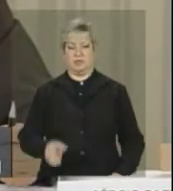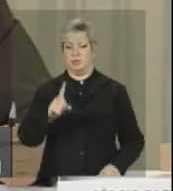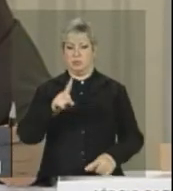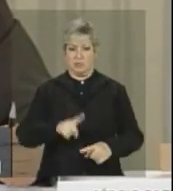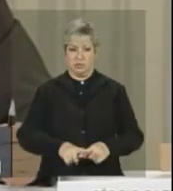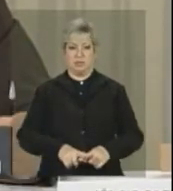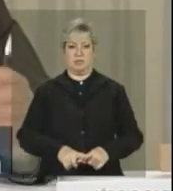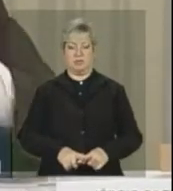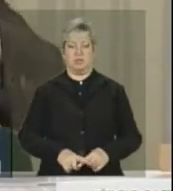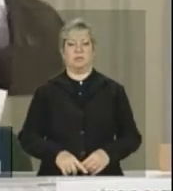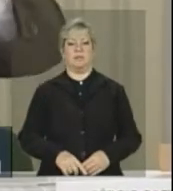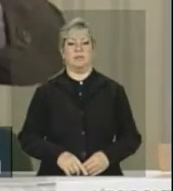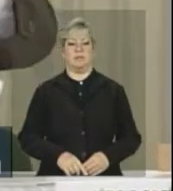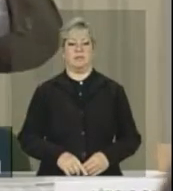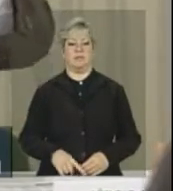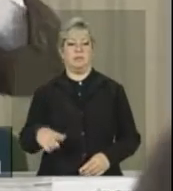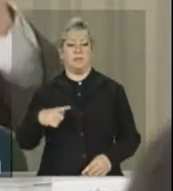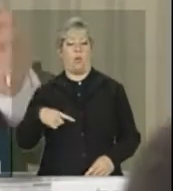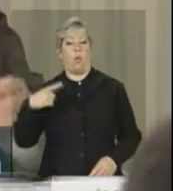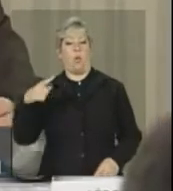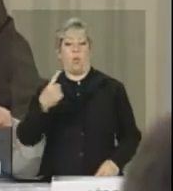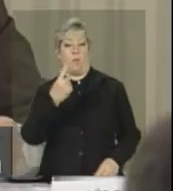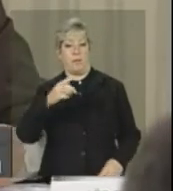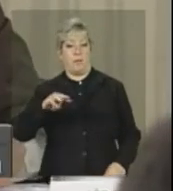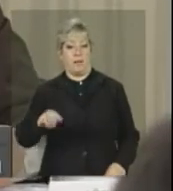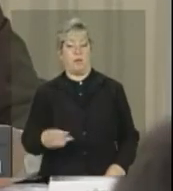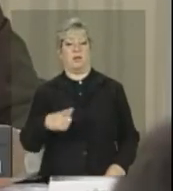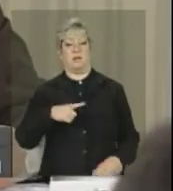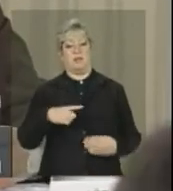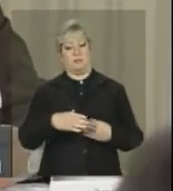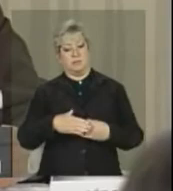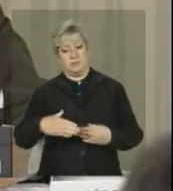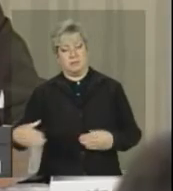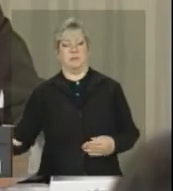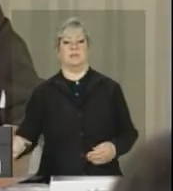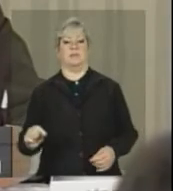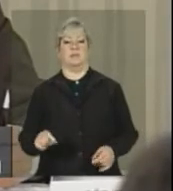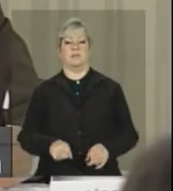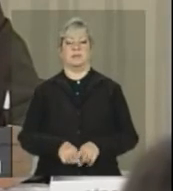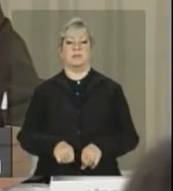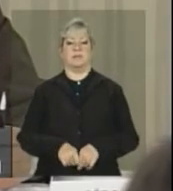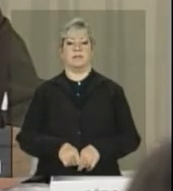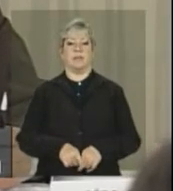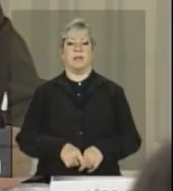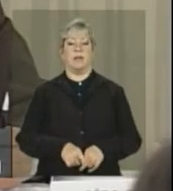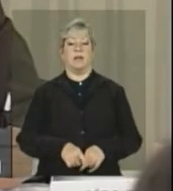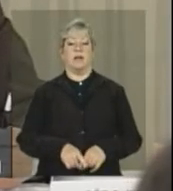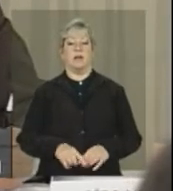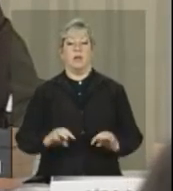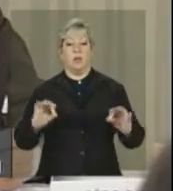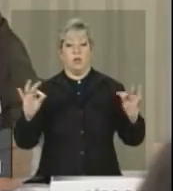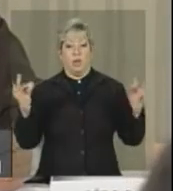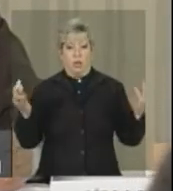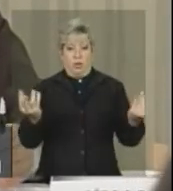empenhados, o outro 1 milhão está em processo de empenho até aqui. Então, que significa que toda